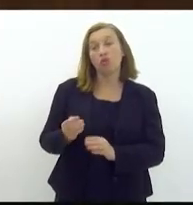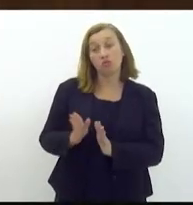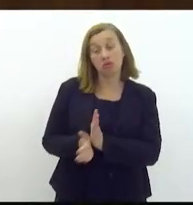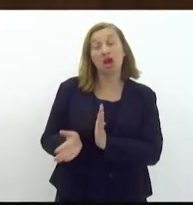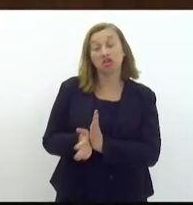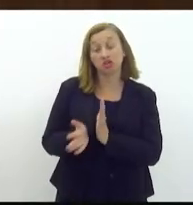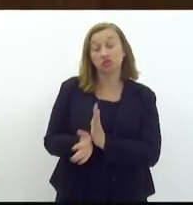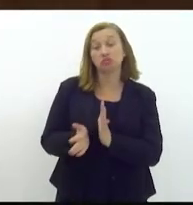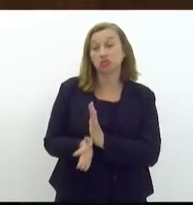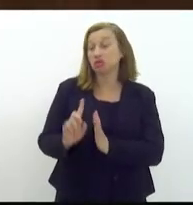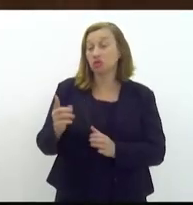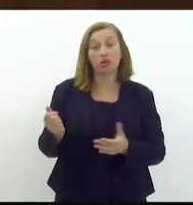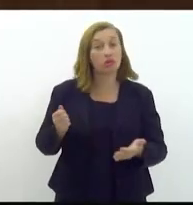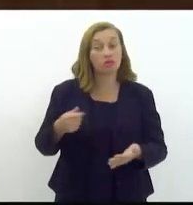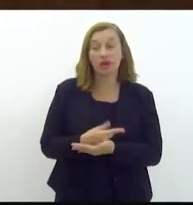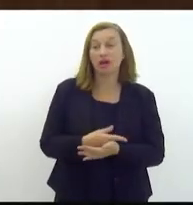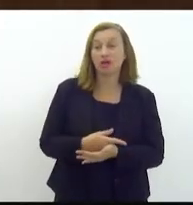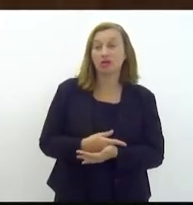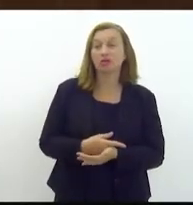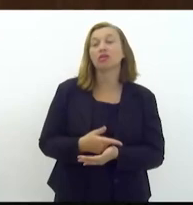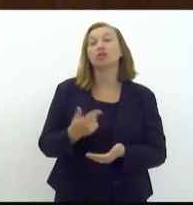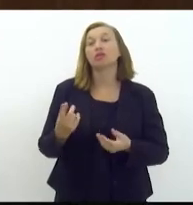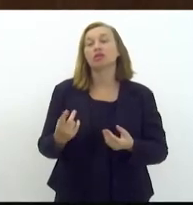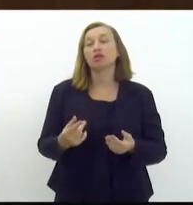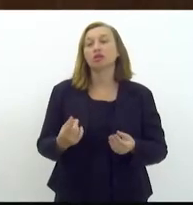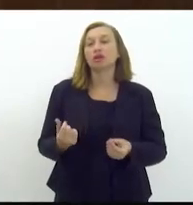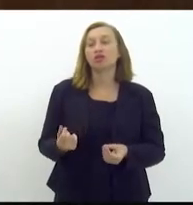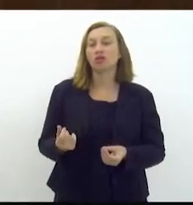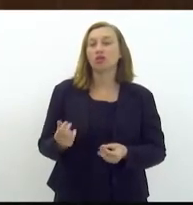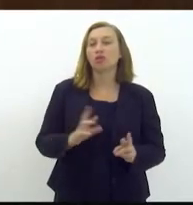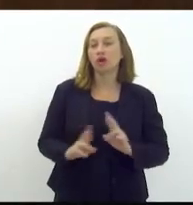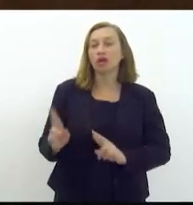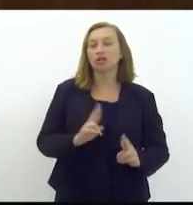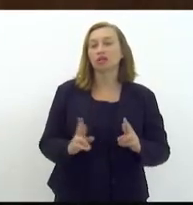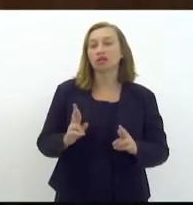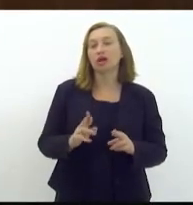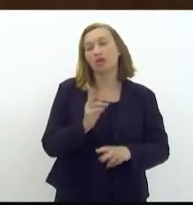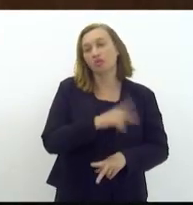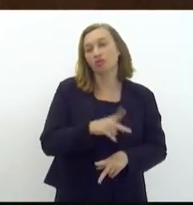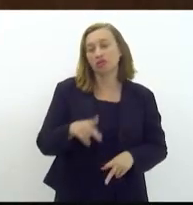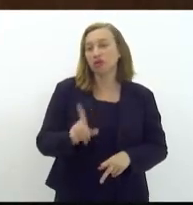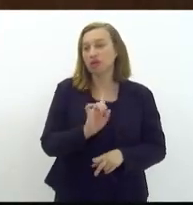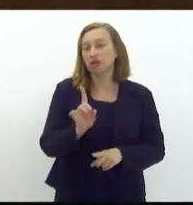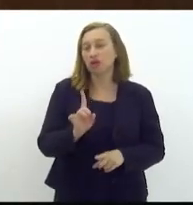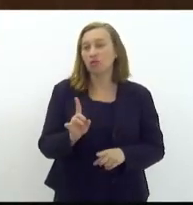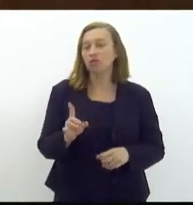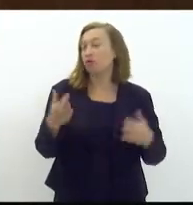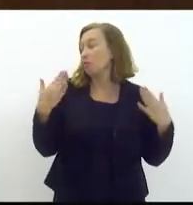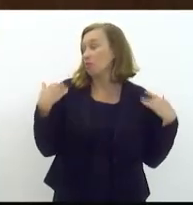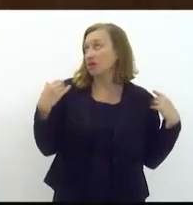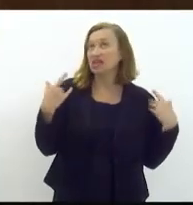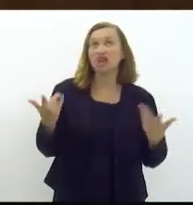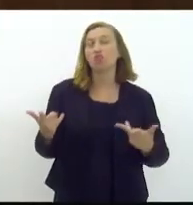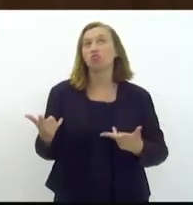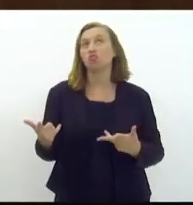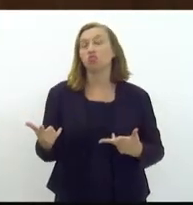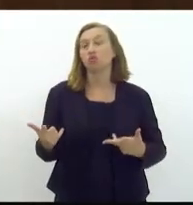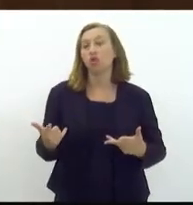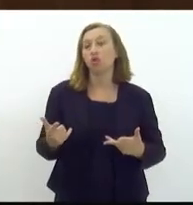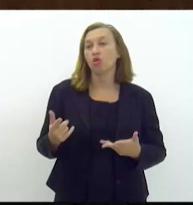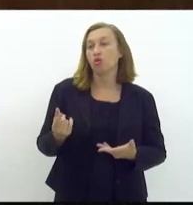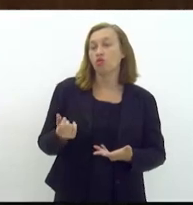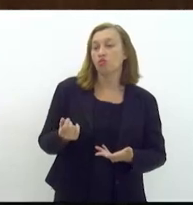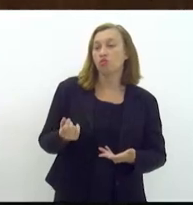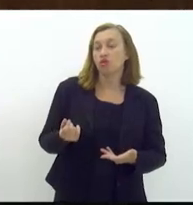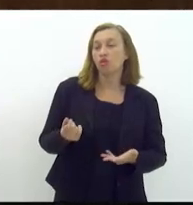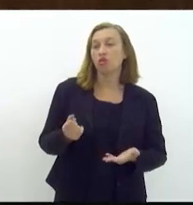custo não remunerado que é um custo que está relacionado diretamente à profissão. Não é um custo para o lazer não é um custo